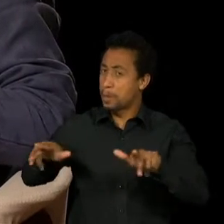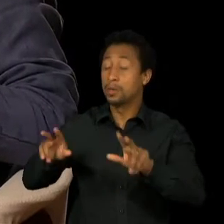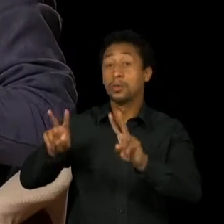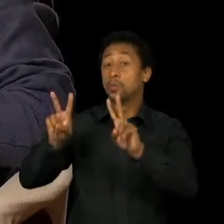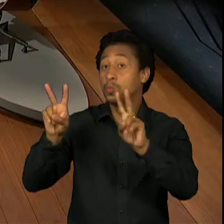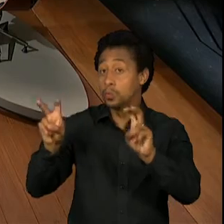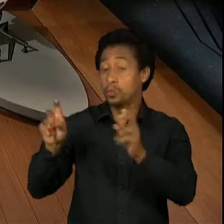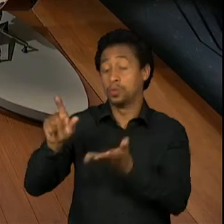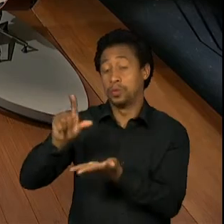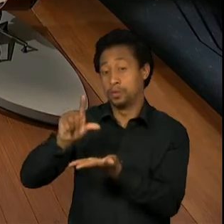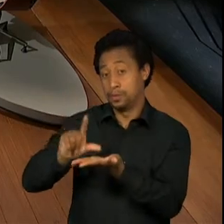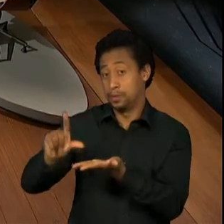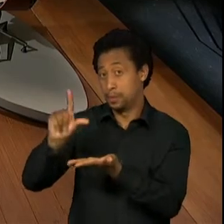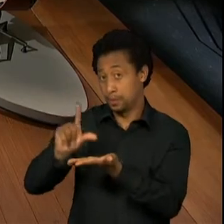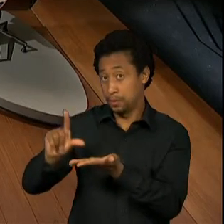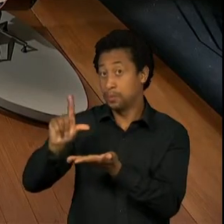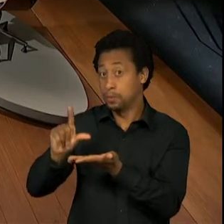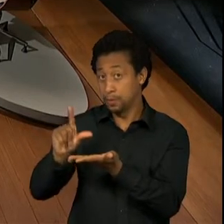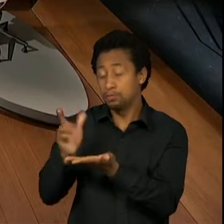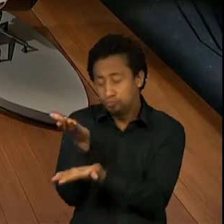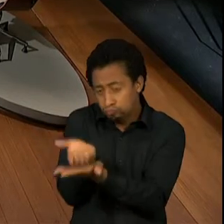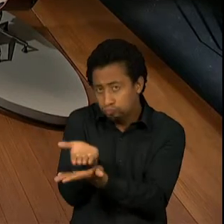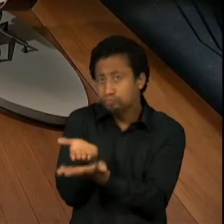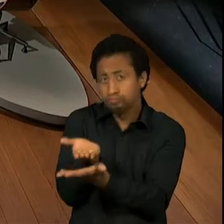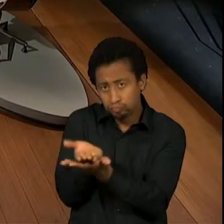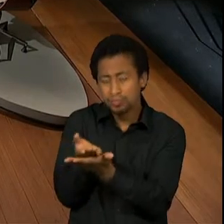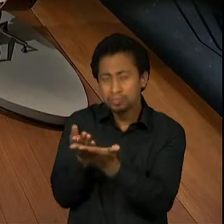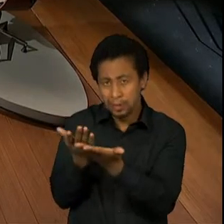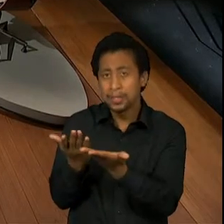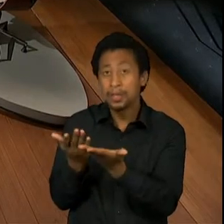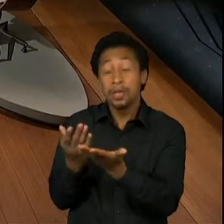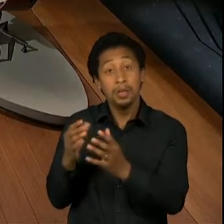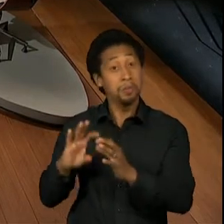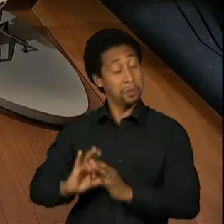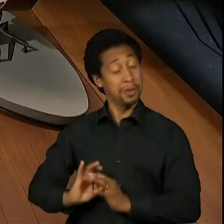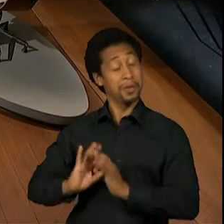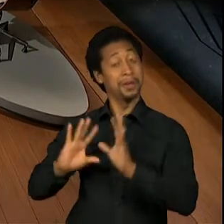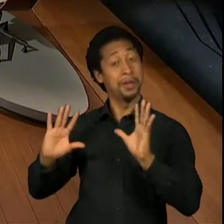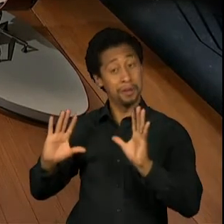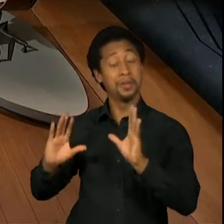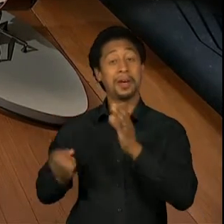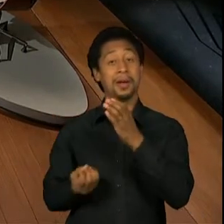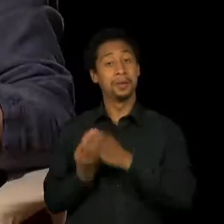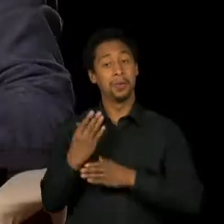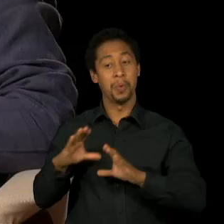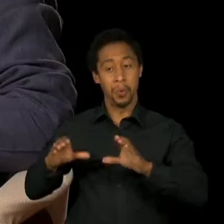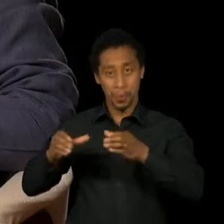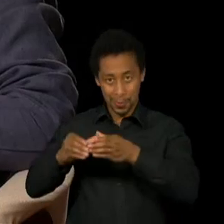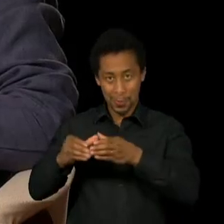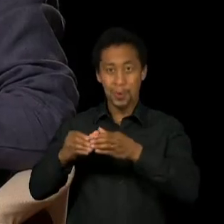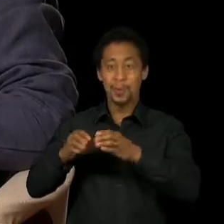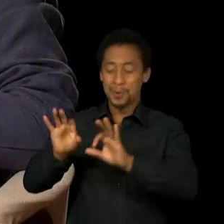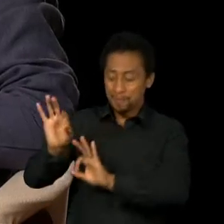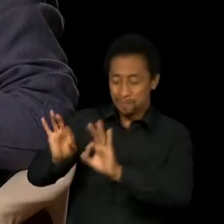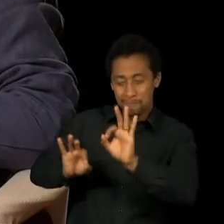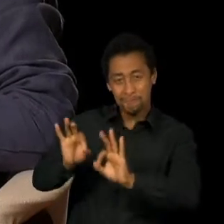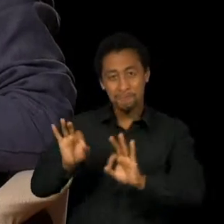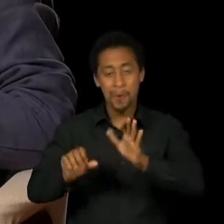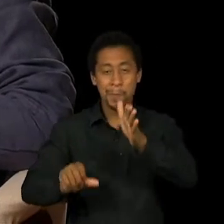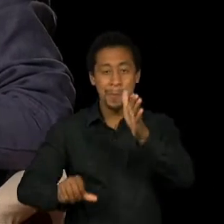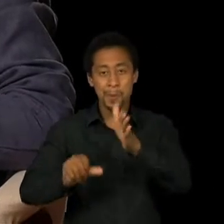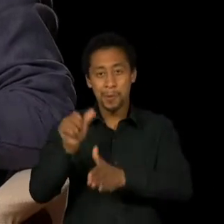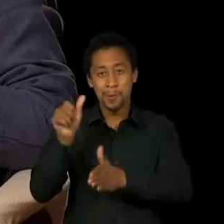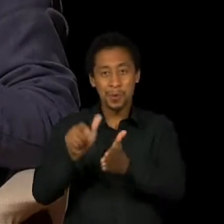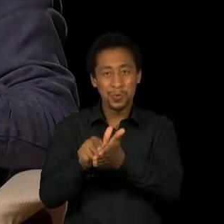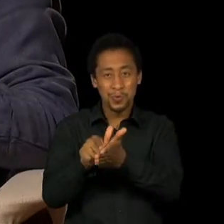literatura, e eu tive uma liberdade da gente... Tínhamos lá um grupo e fizemos o primeiro jornal de alunos do